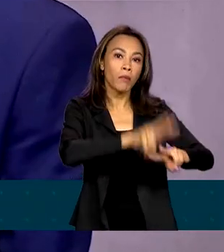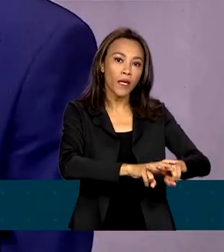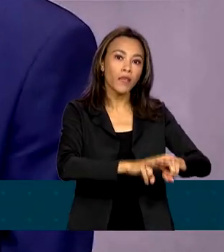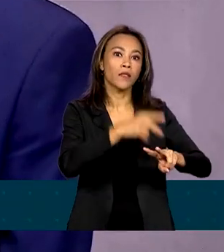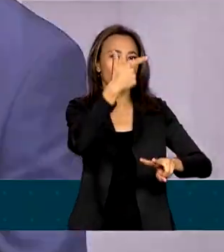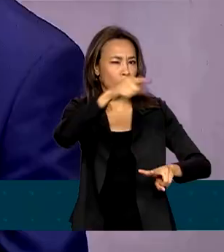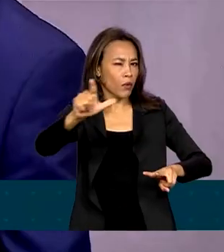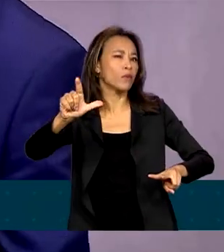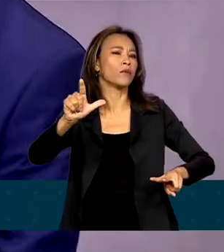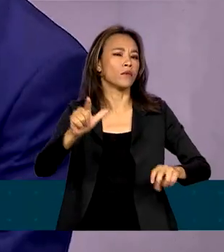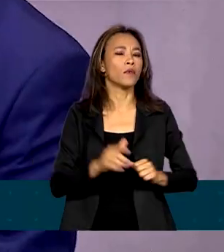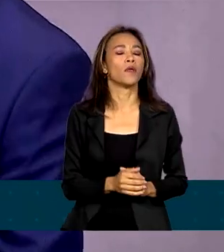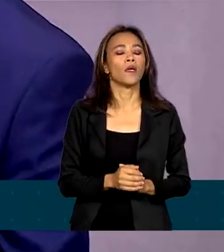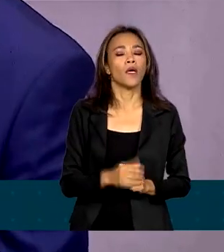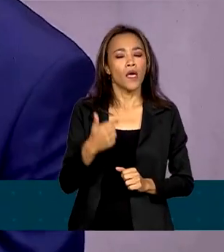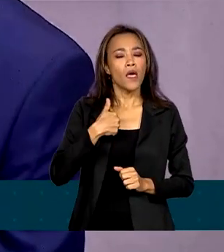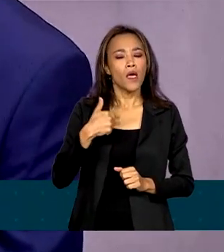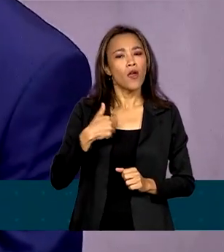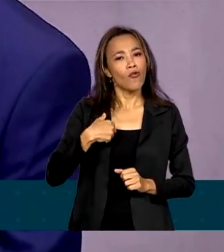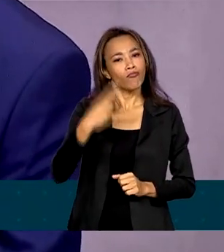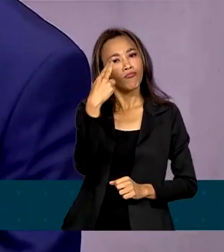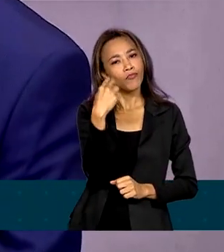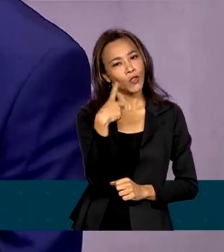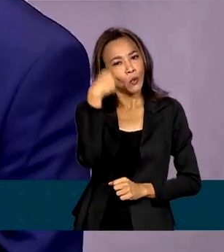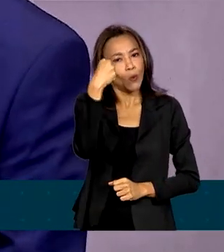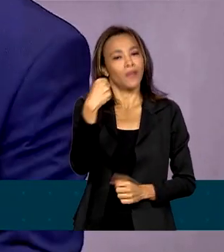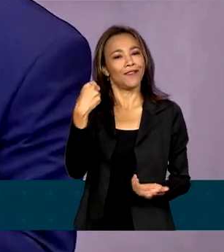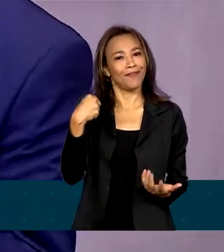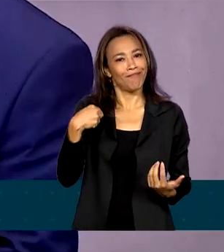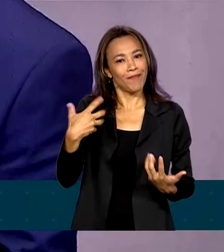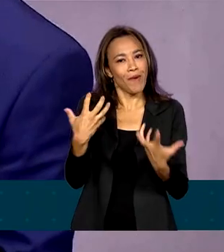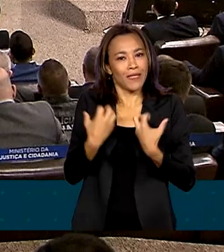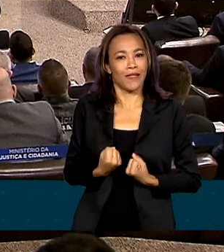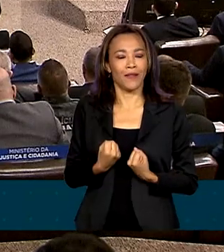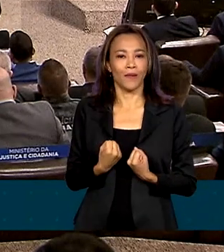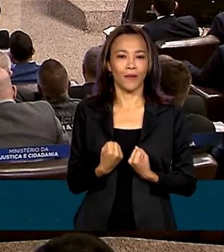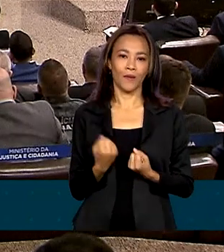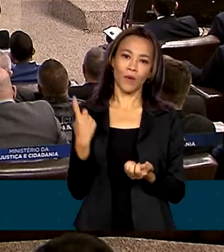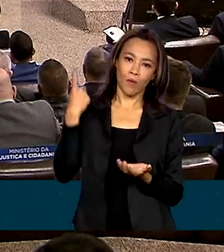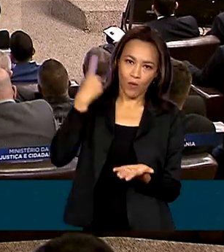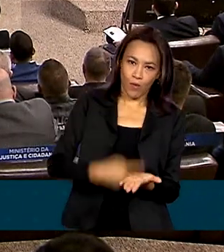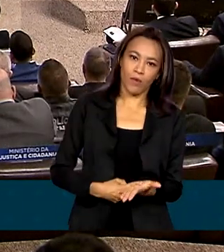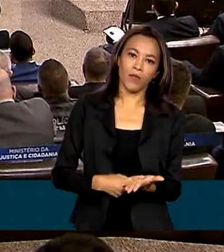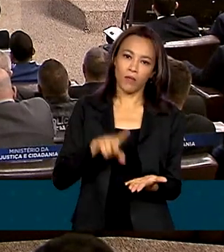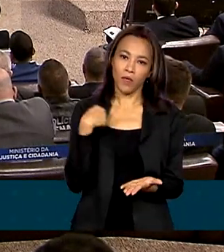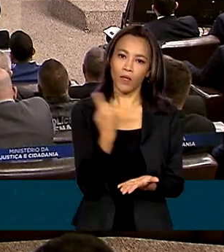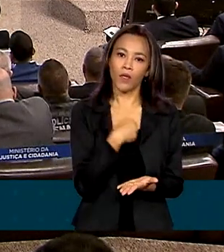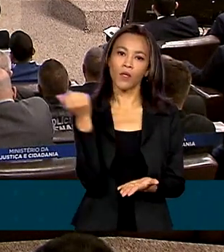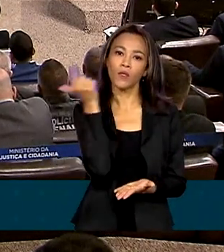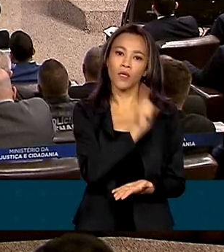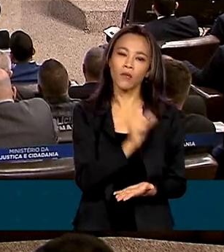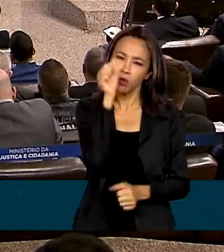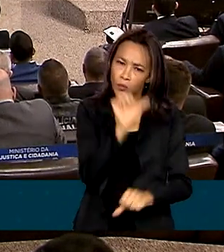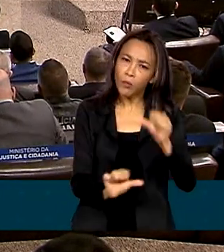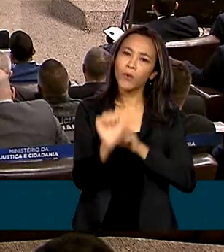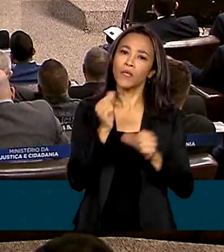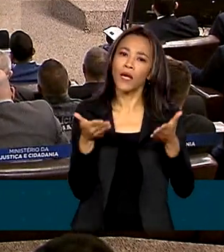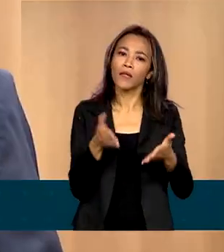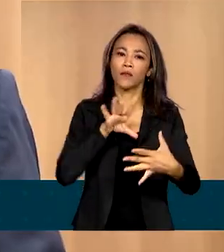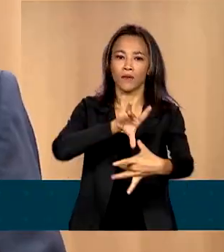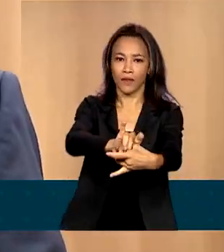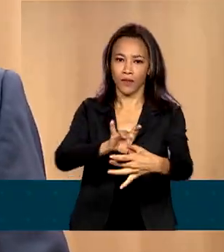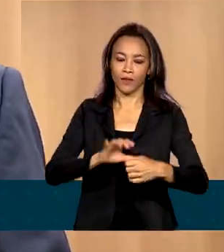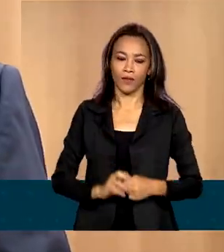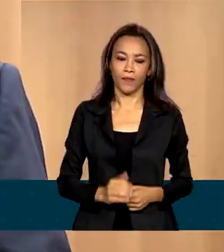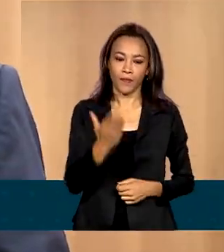qualificado. Eu recebo essa nomeação como uma missão para que nós consigamos mudar um pouco desta realidade.